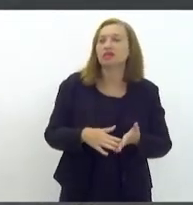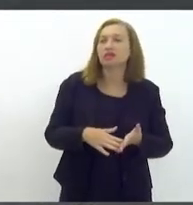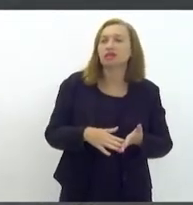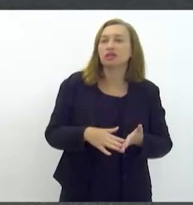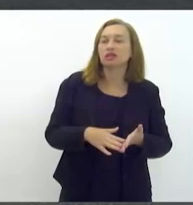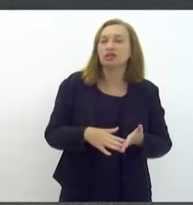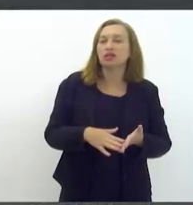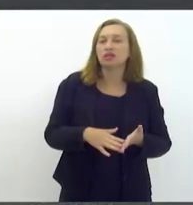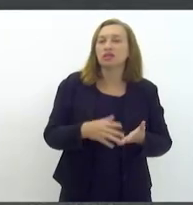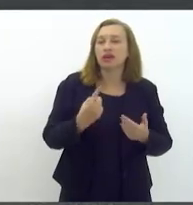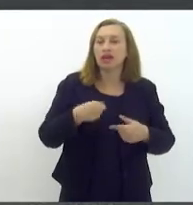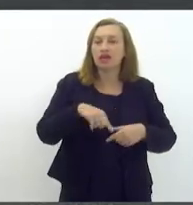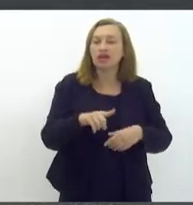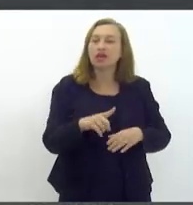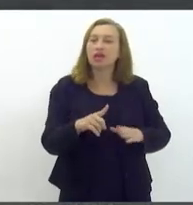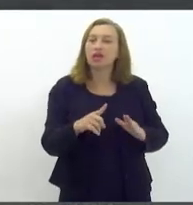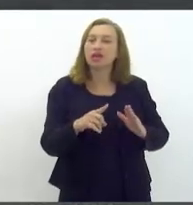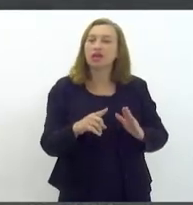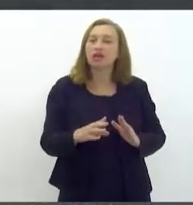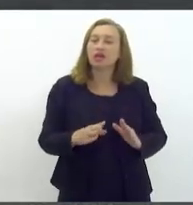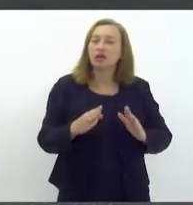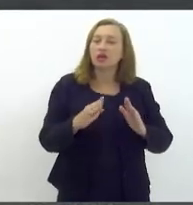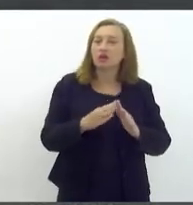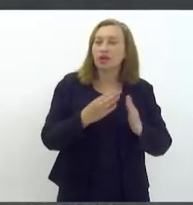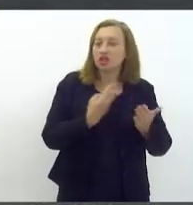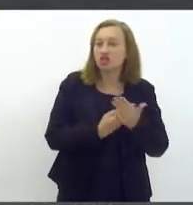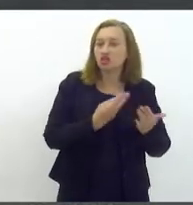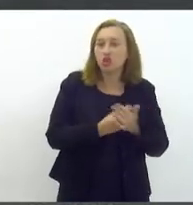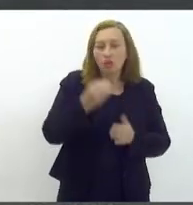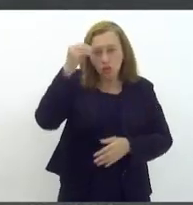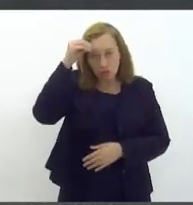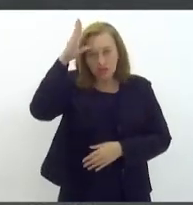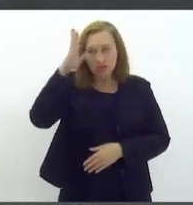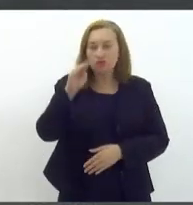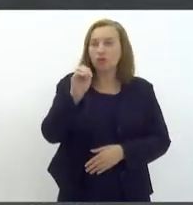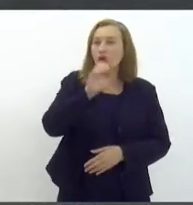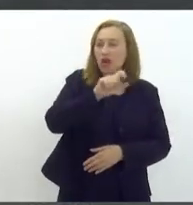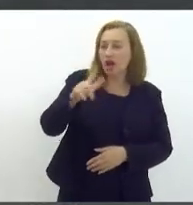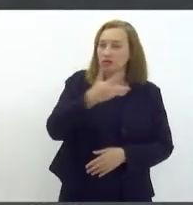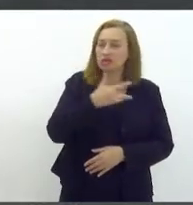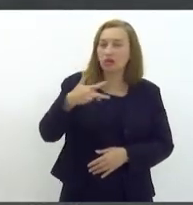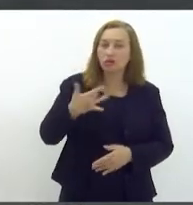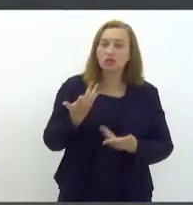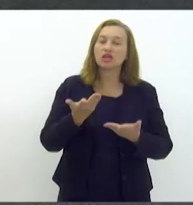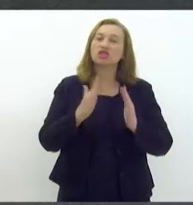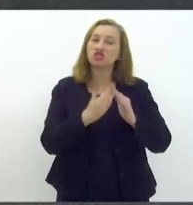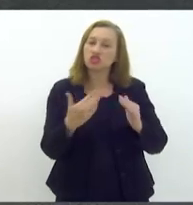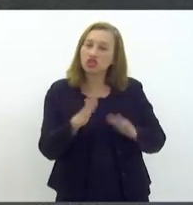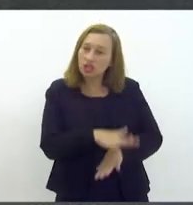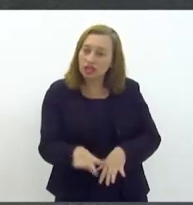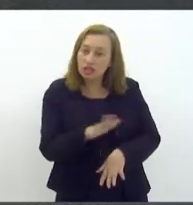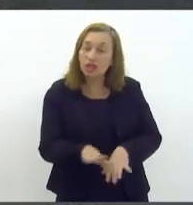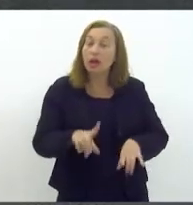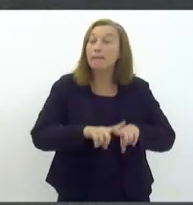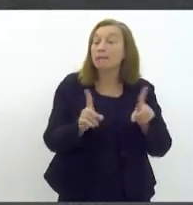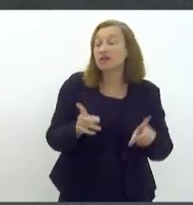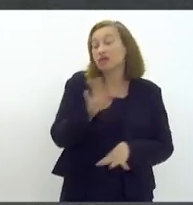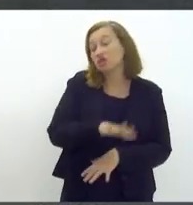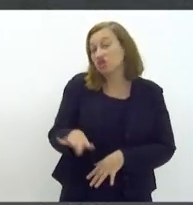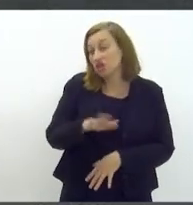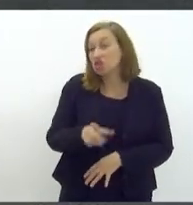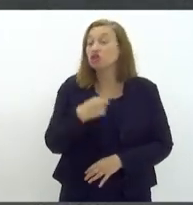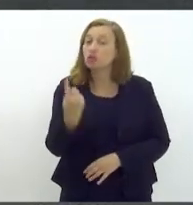a questão do conhecimento da saúde bucal às nossas crianças. Mas as nossas